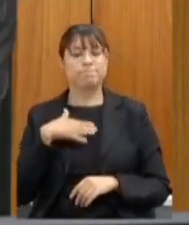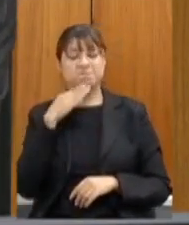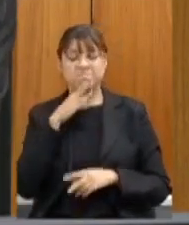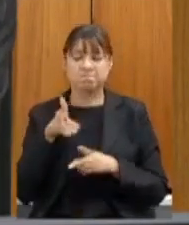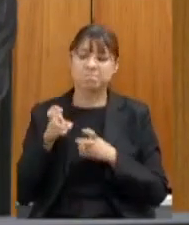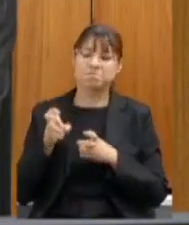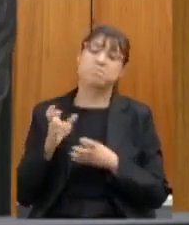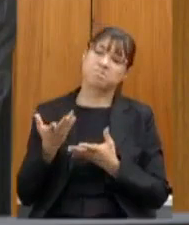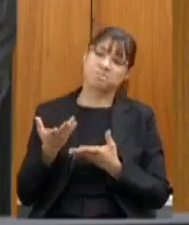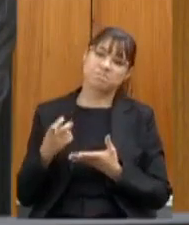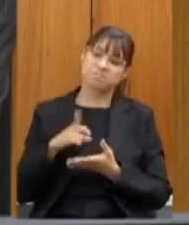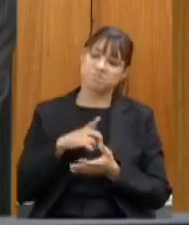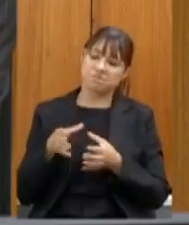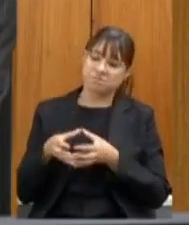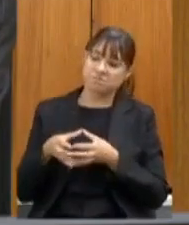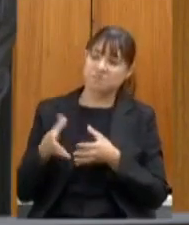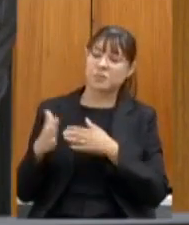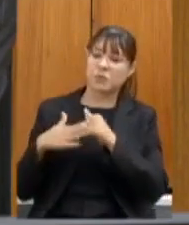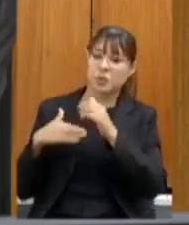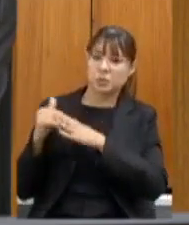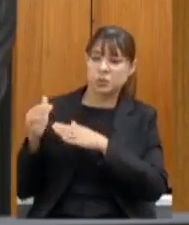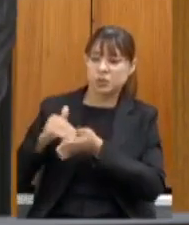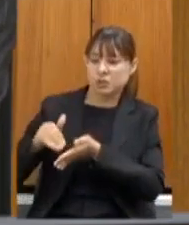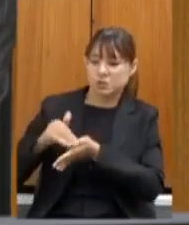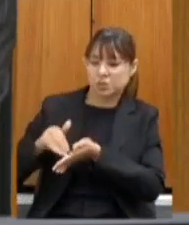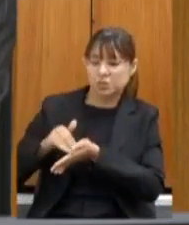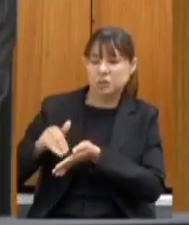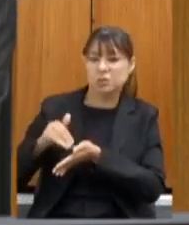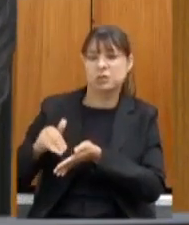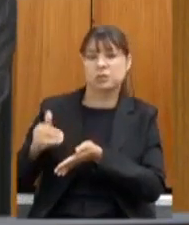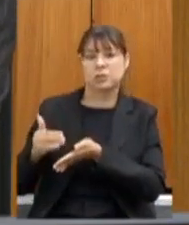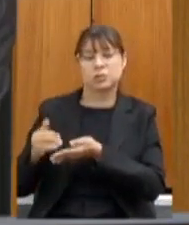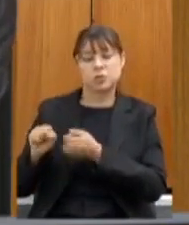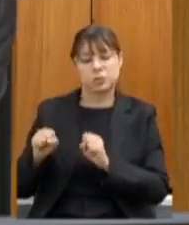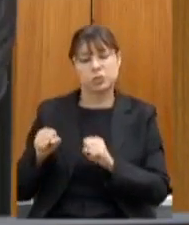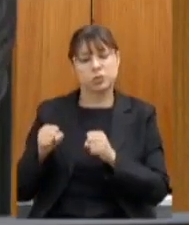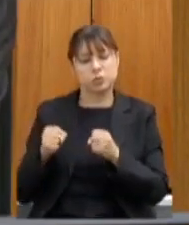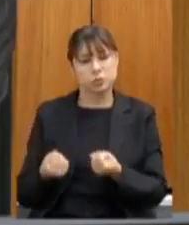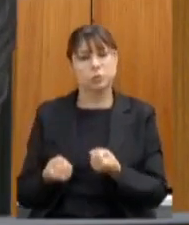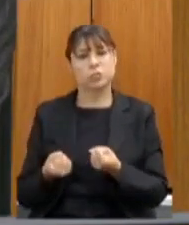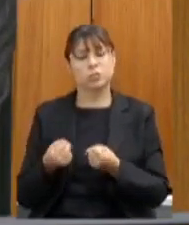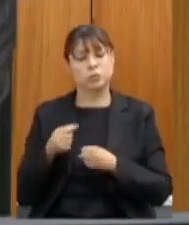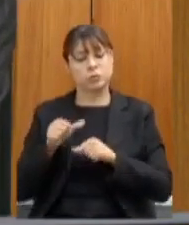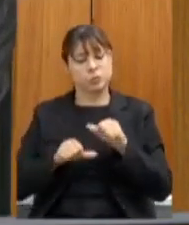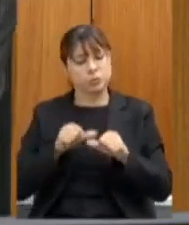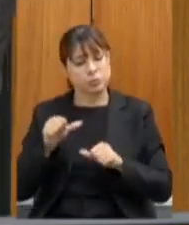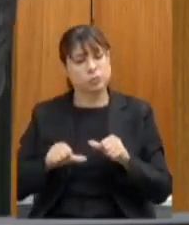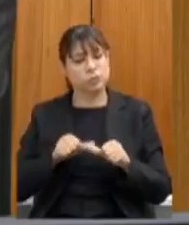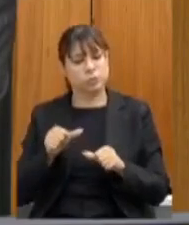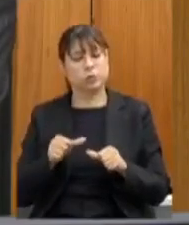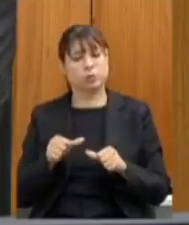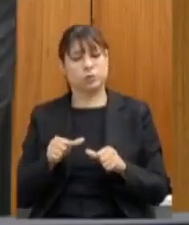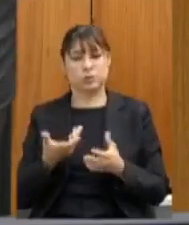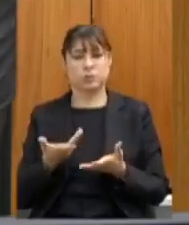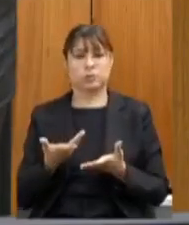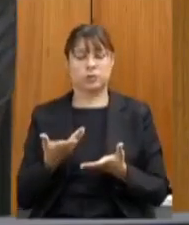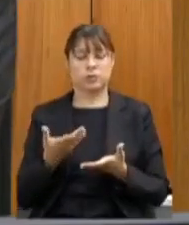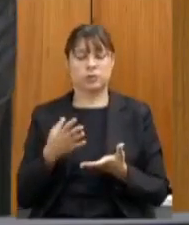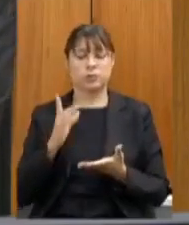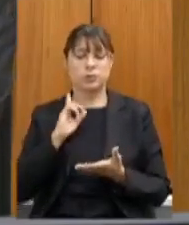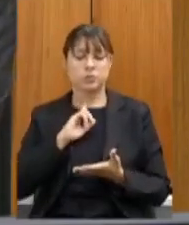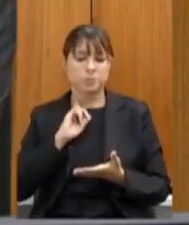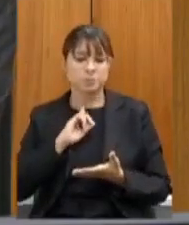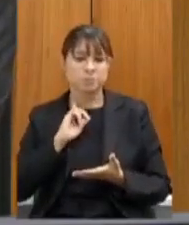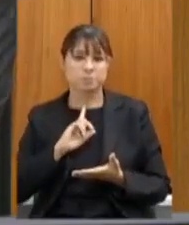nós temos realmente uma equipe técnica uma secretaria imbuída nesse esforço de mudar o histórico de Minas e o melhor de tudo